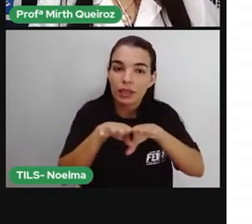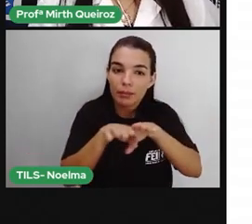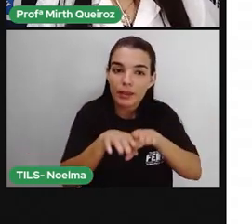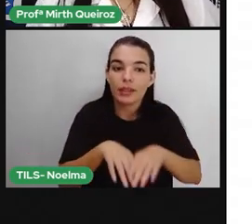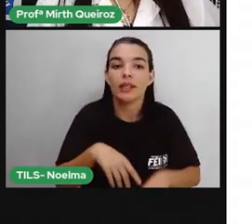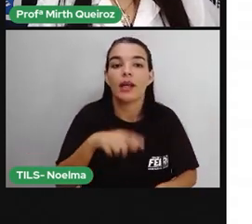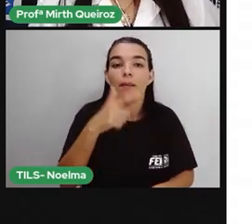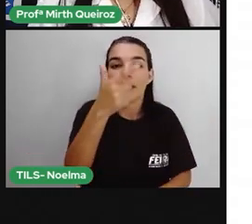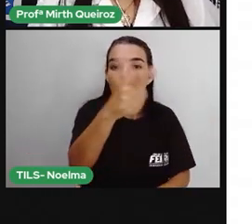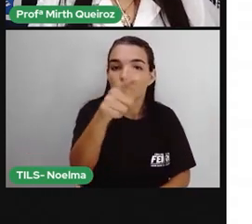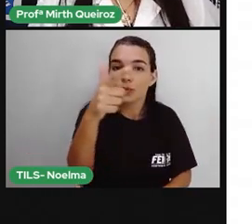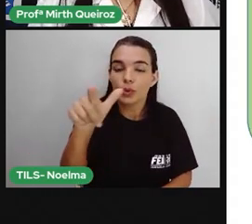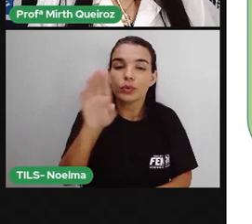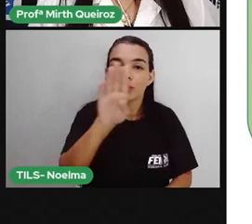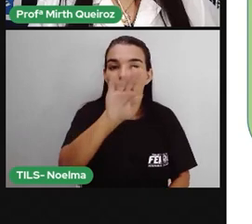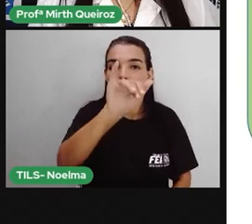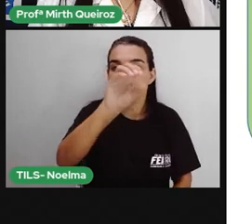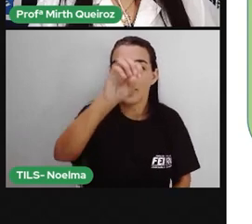único bioma, certo?